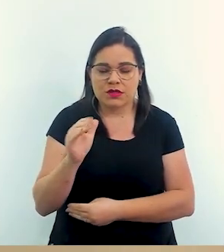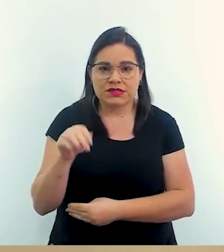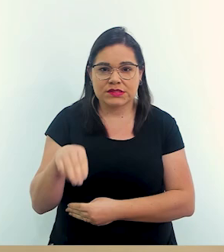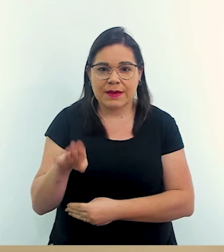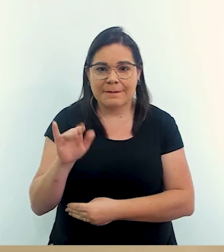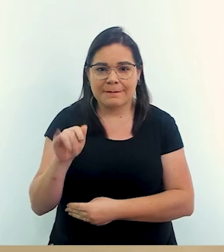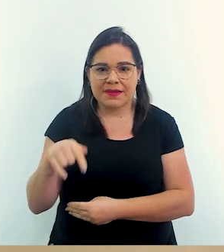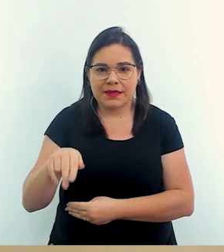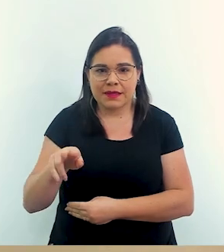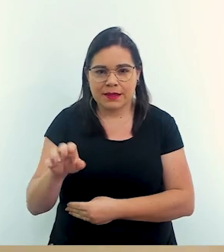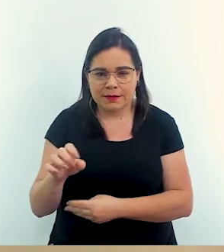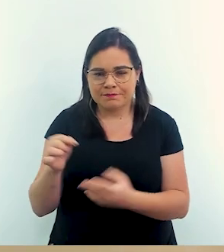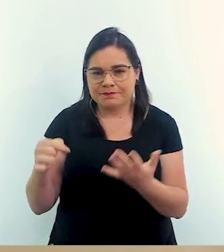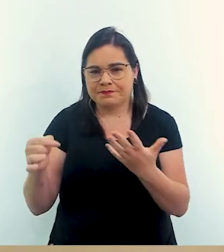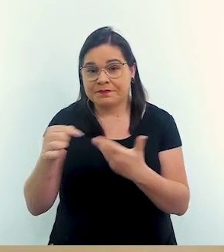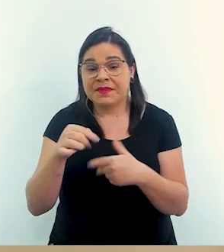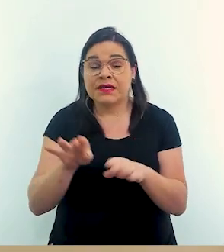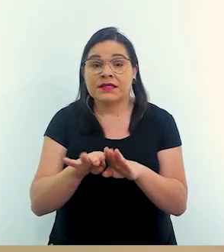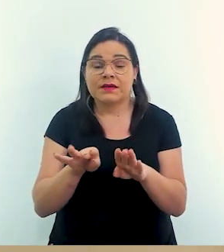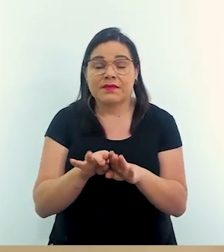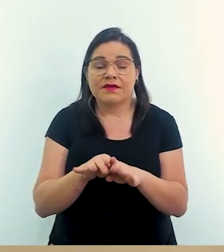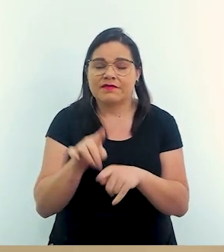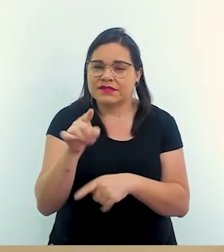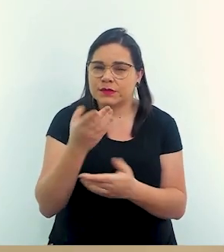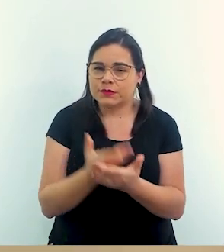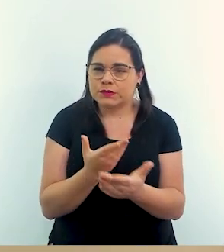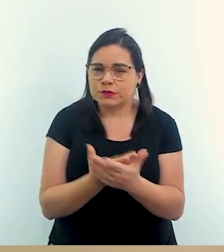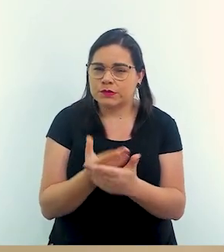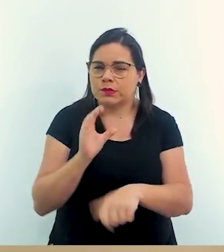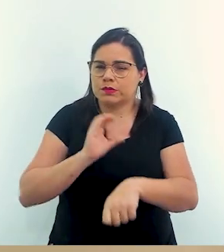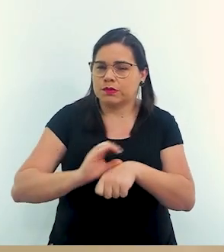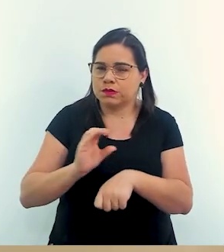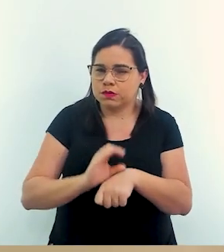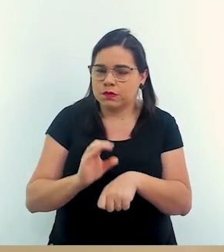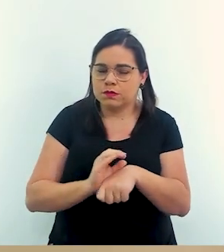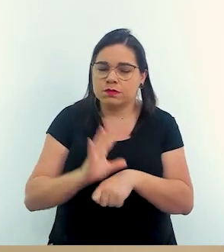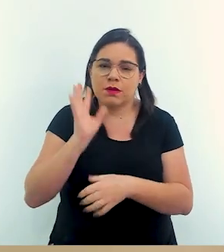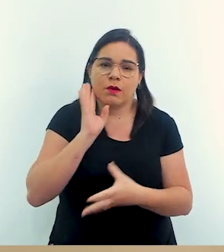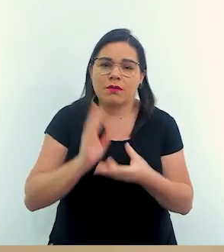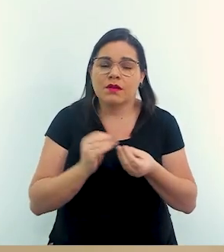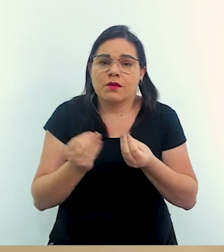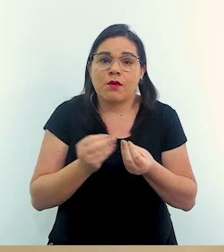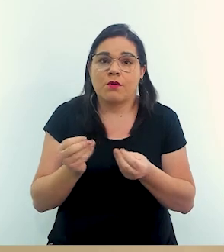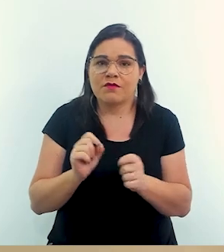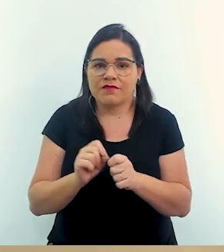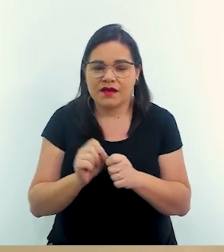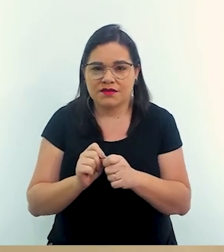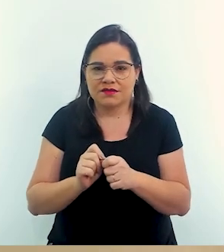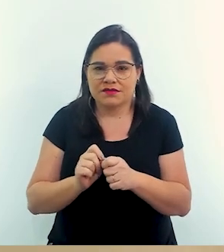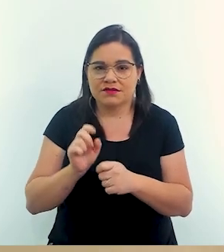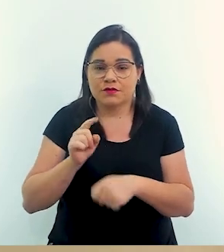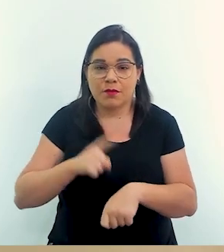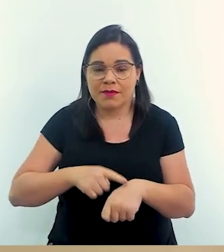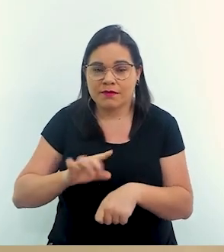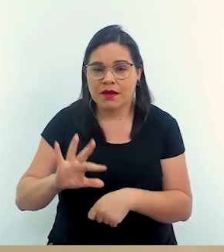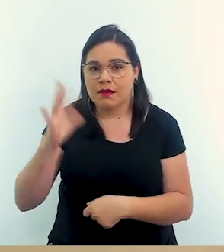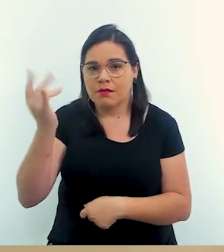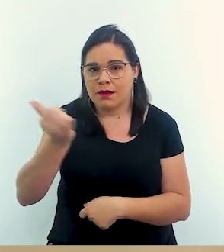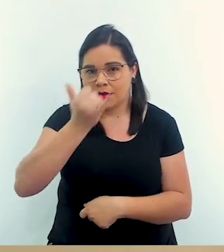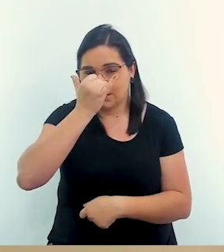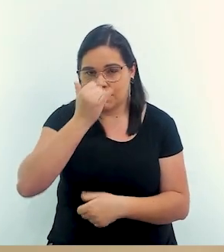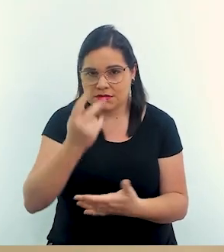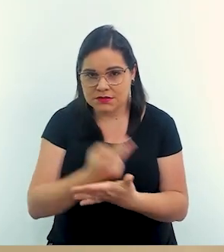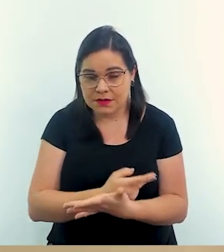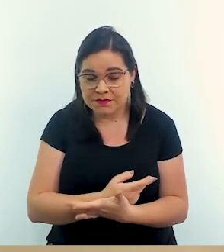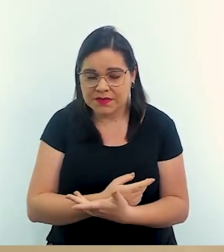fazendo um apanhado, e você também fez muitos cursos, né, pra compreender como é que a gente age numa situação dessa. É